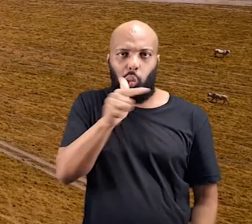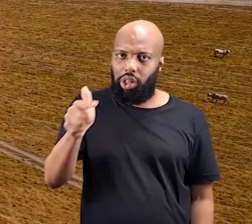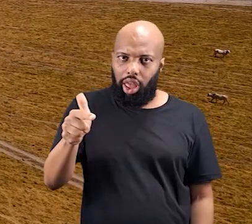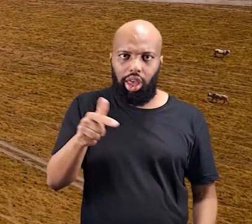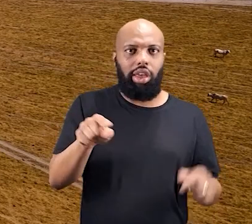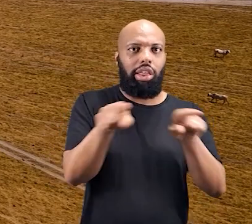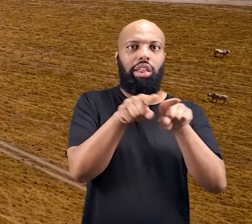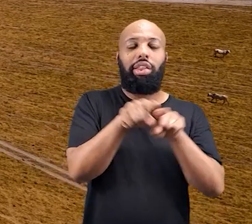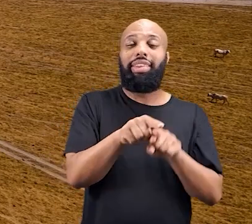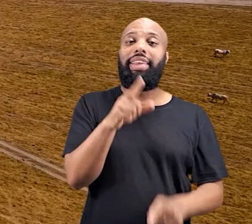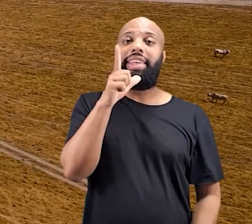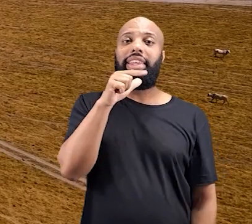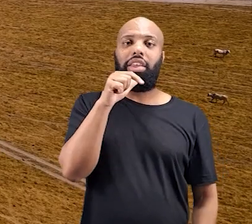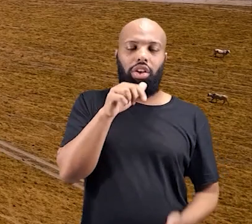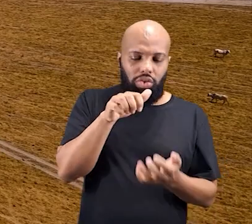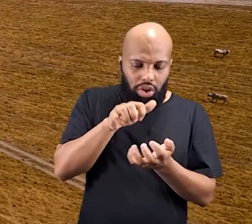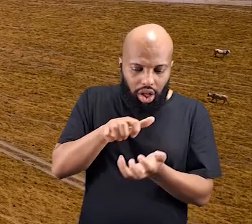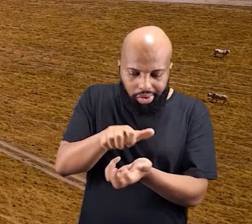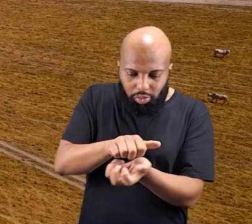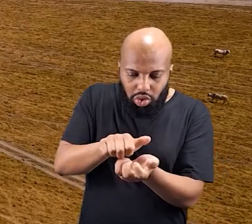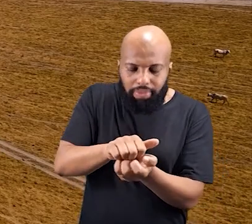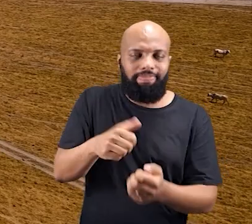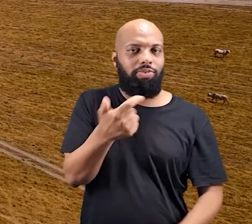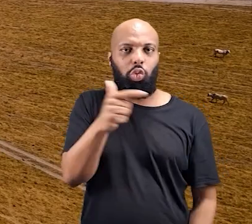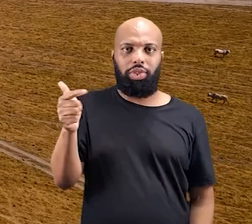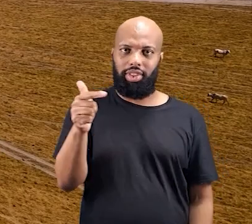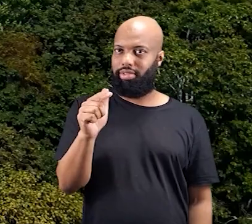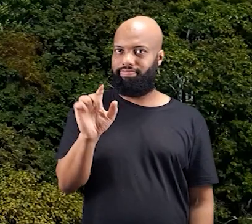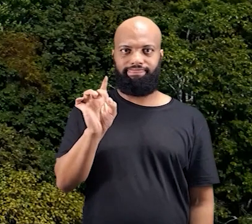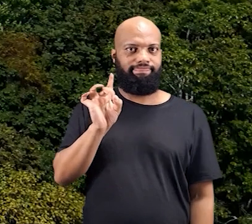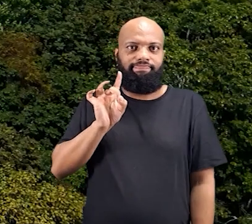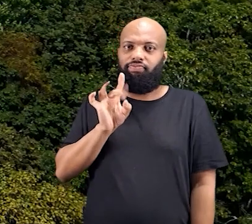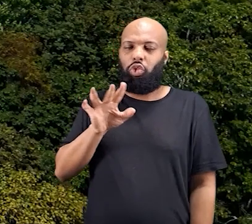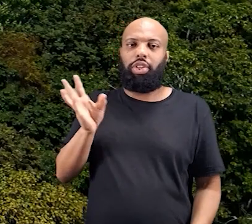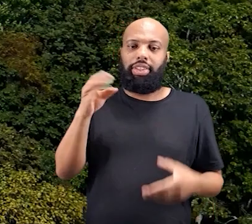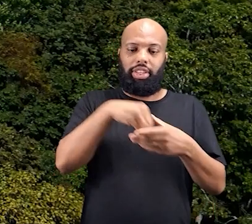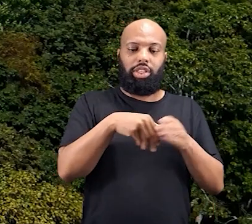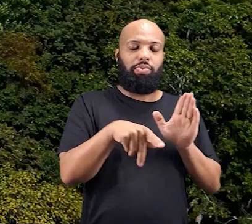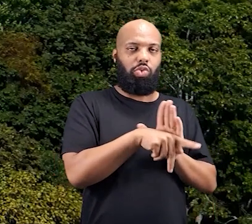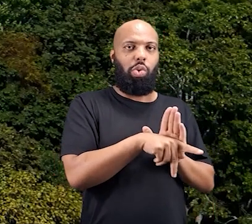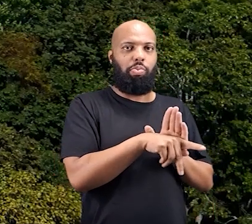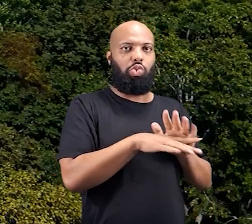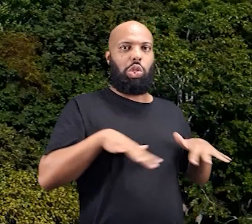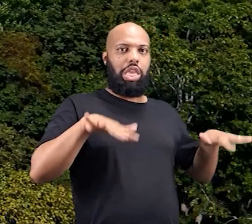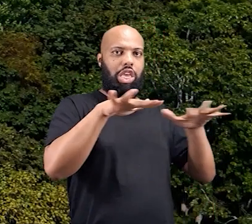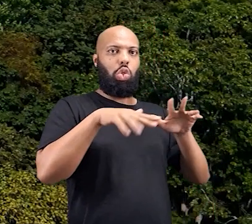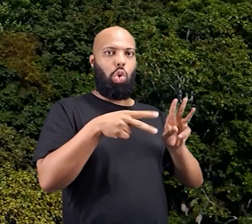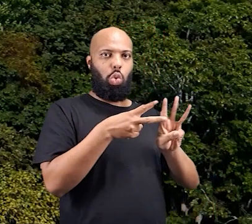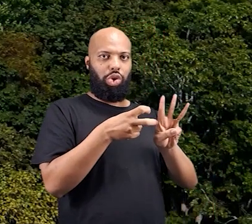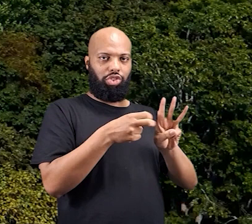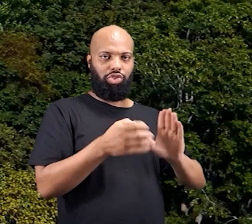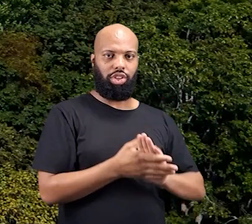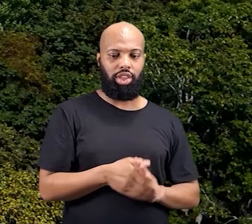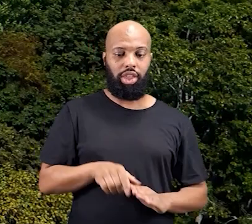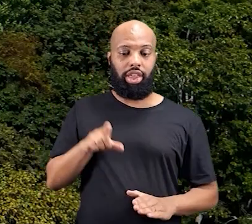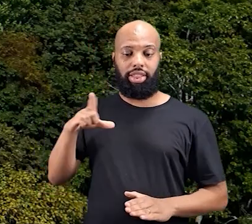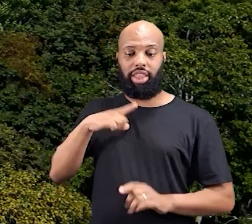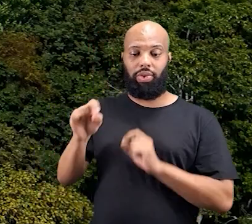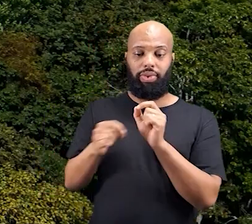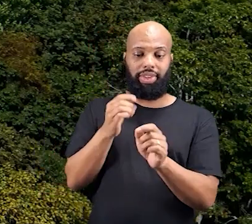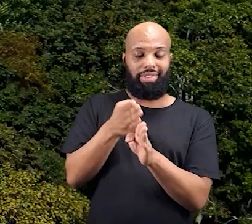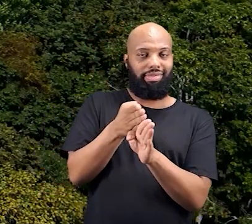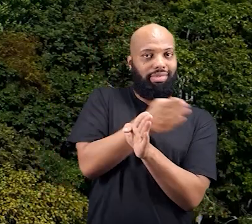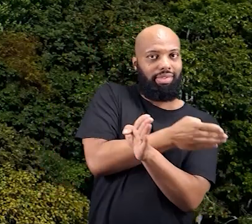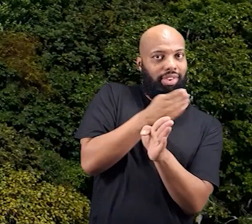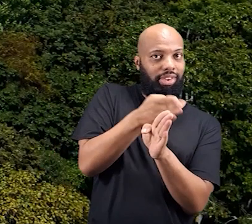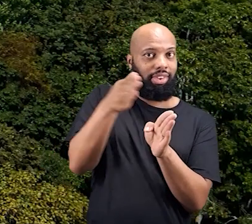é fora do território, né? E aqui, essa divisão, né? Entre esses